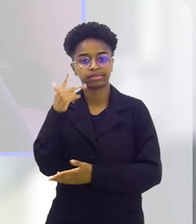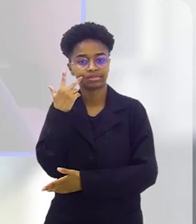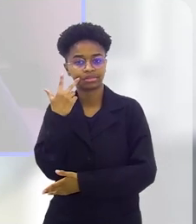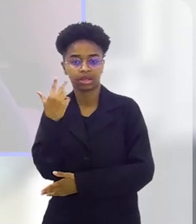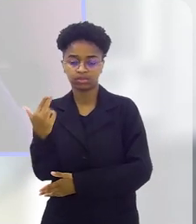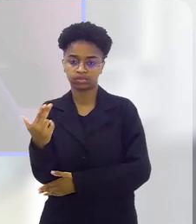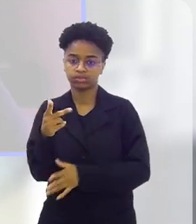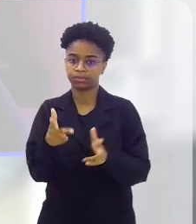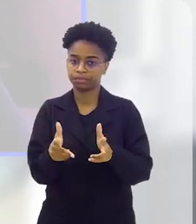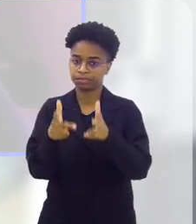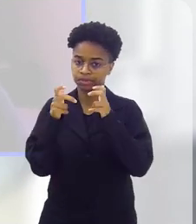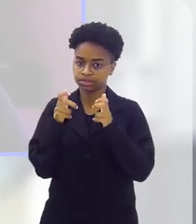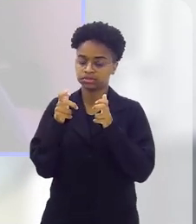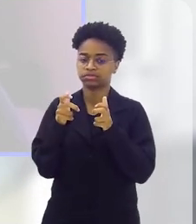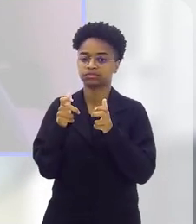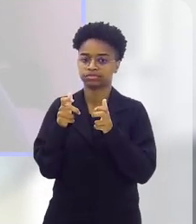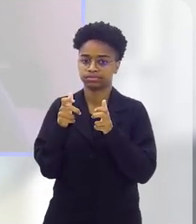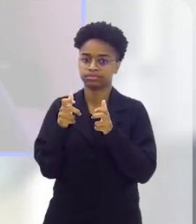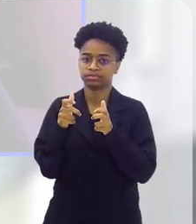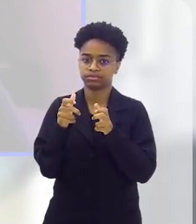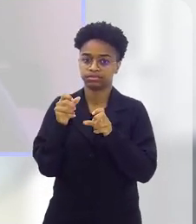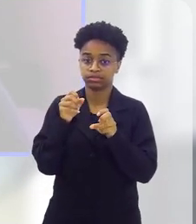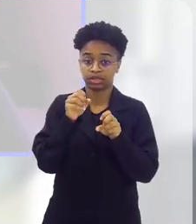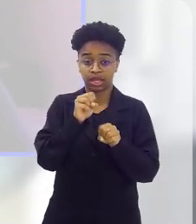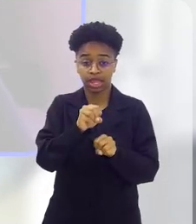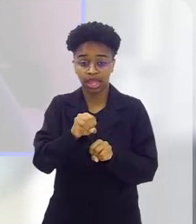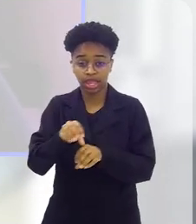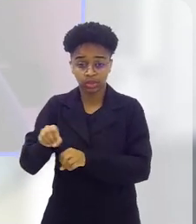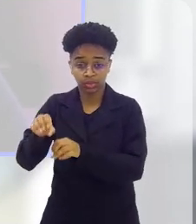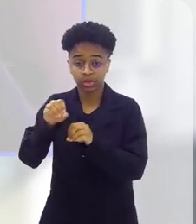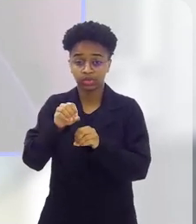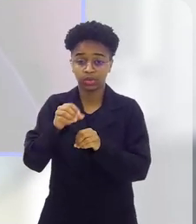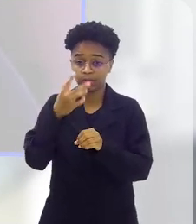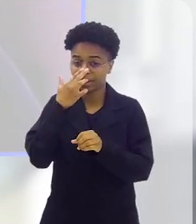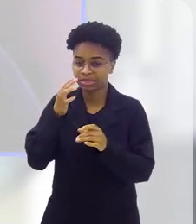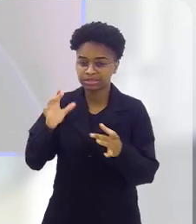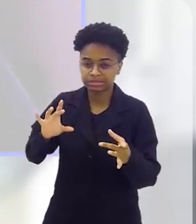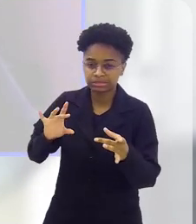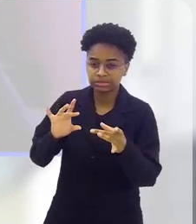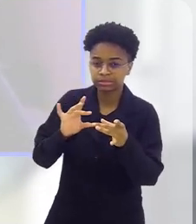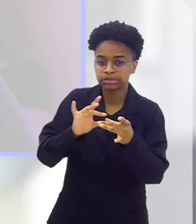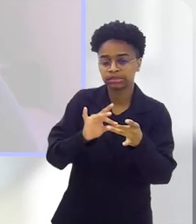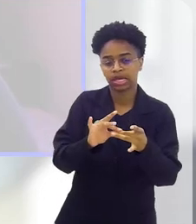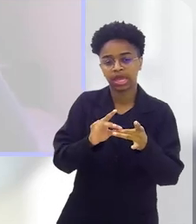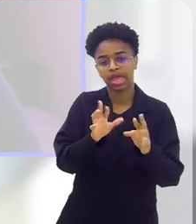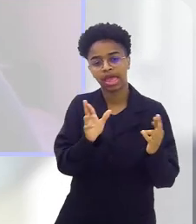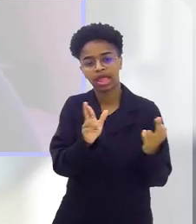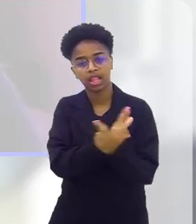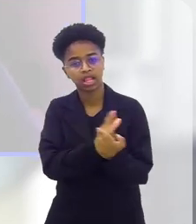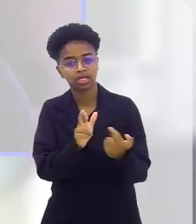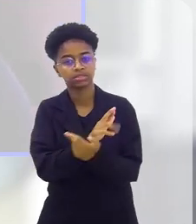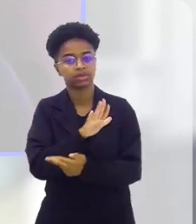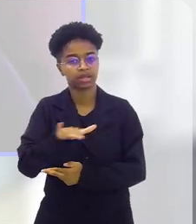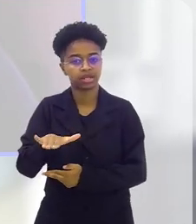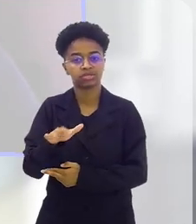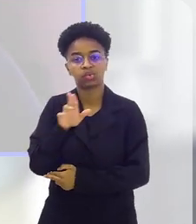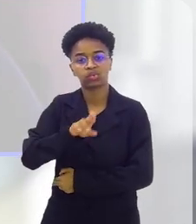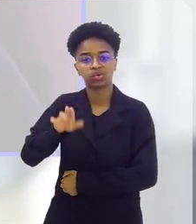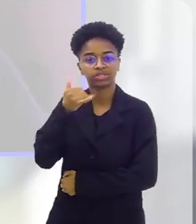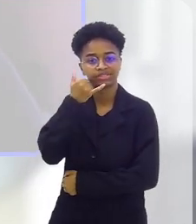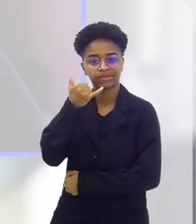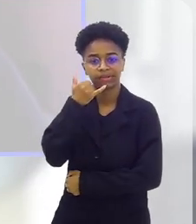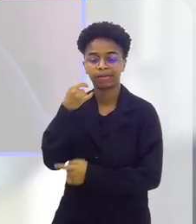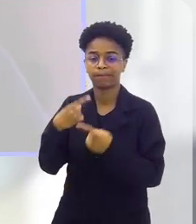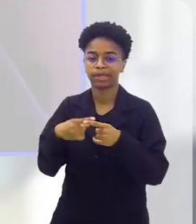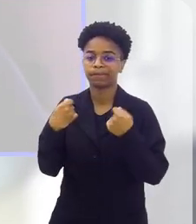é comum perceber a educadora se... filtrando na relação direta com o seu educando por meio do